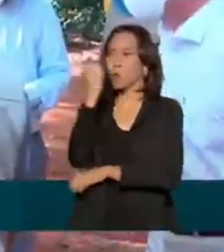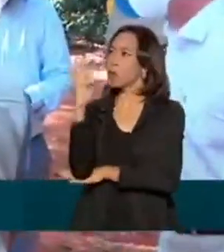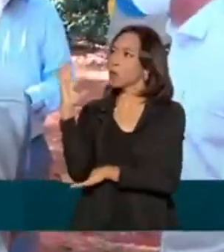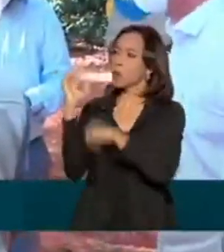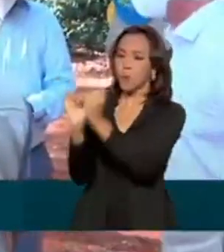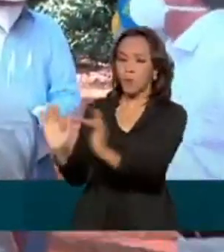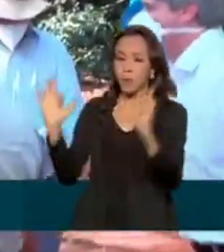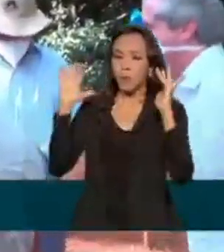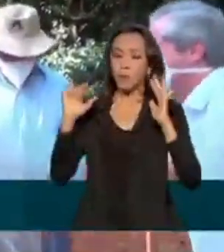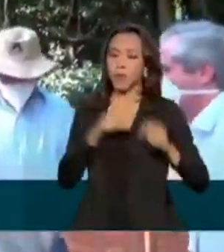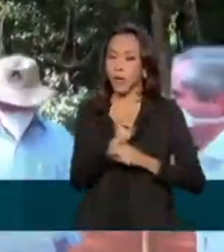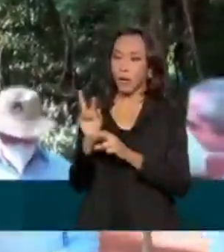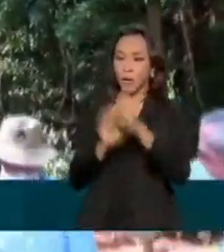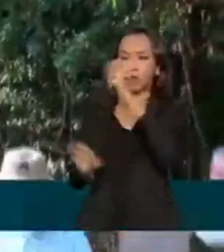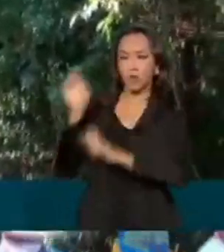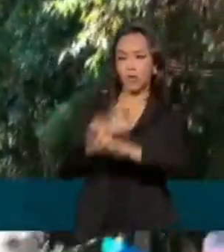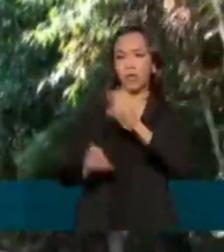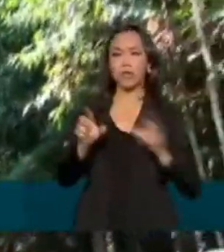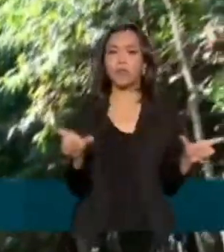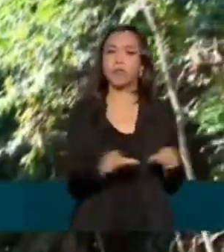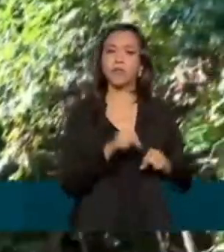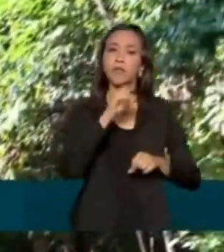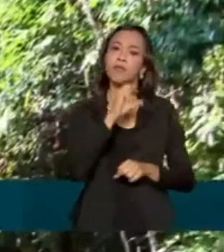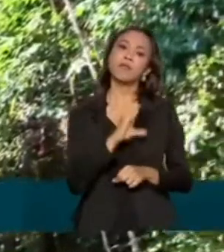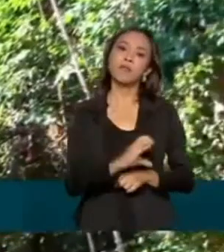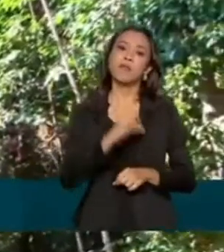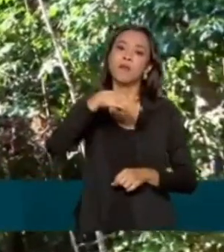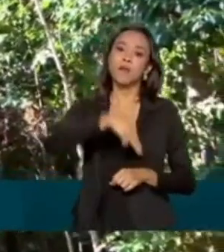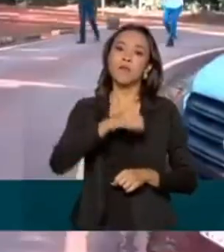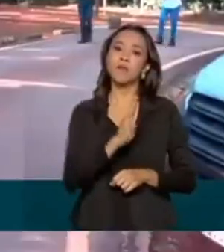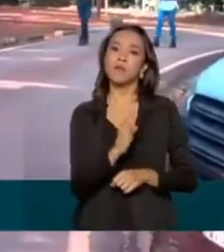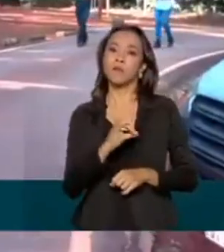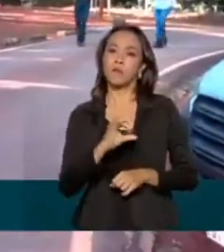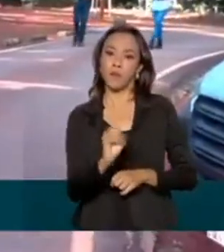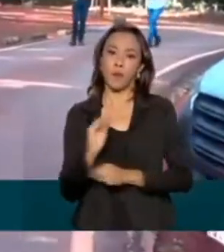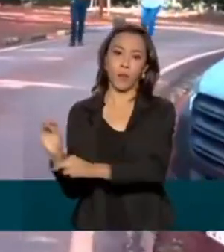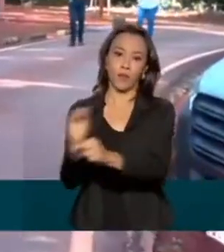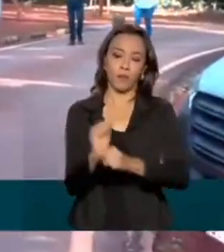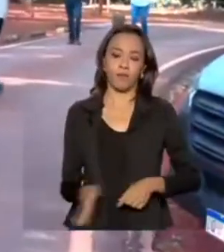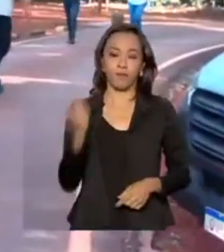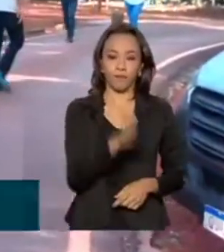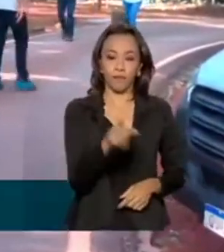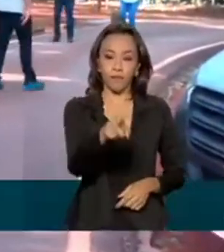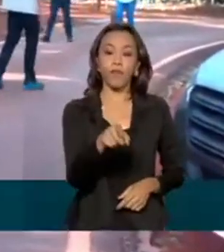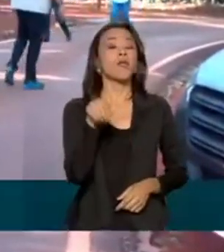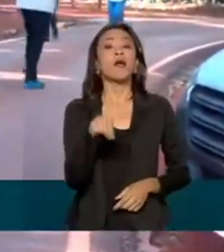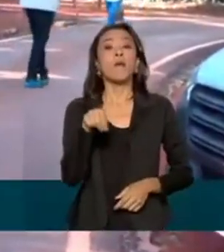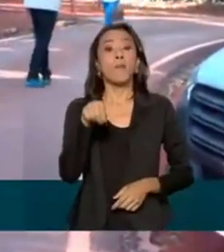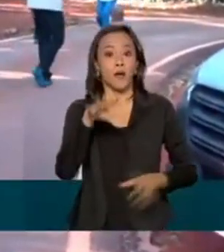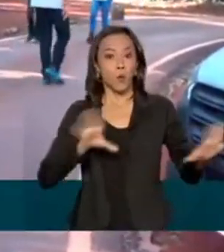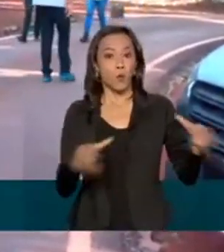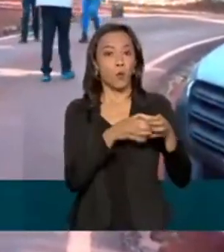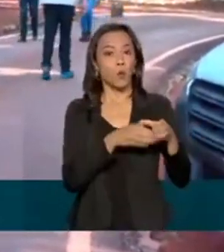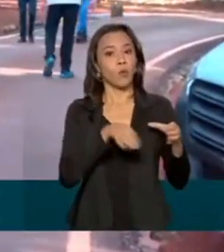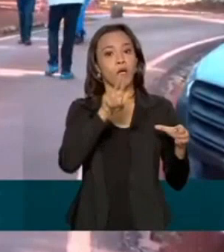monitorada pelo ICMBio, que preserva espécies nativas da flora e da fauna. Para a União Europeia, o tema da sustentabilidade é